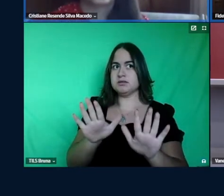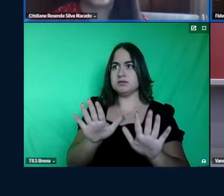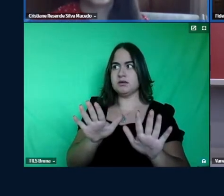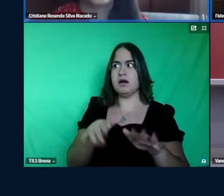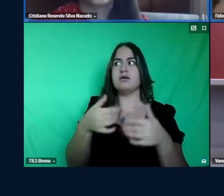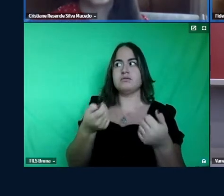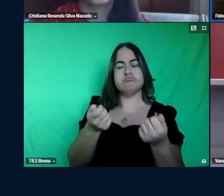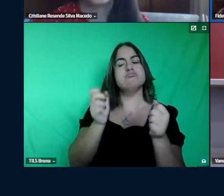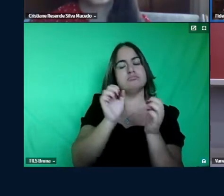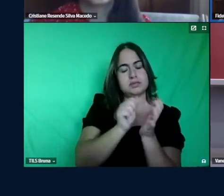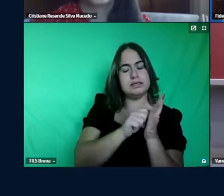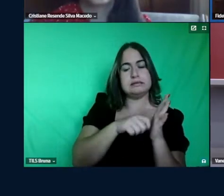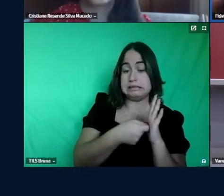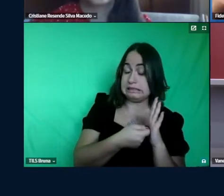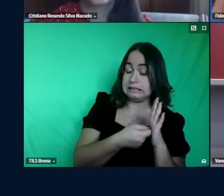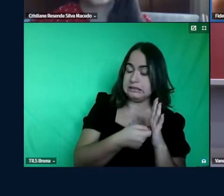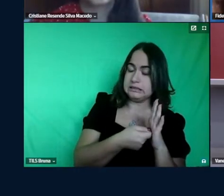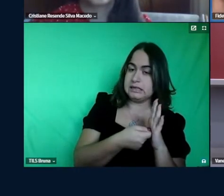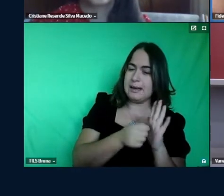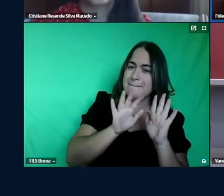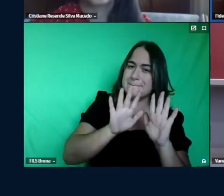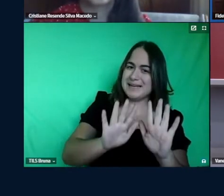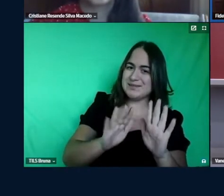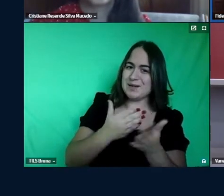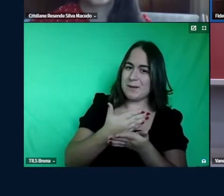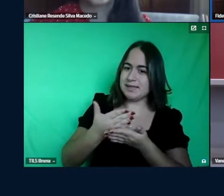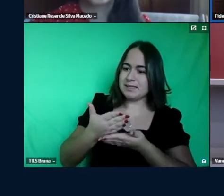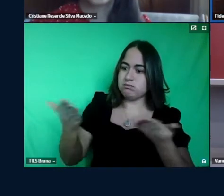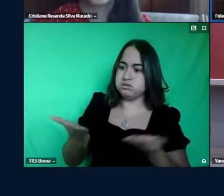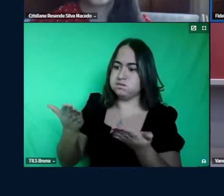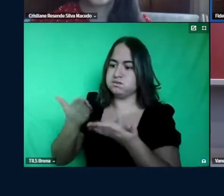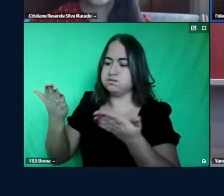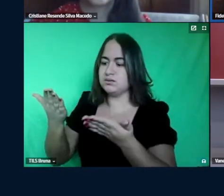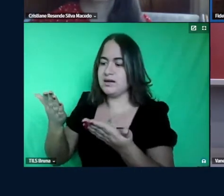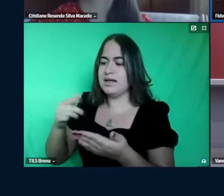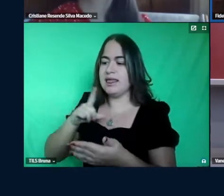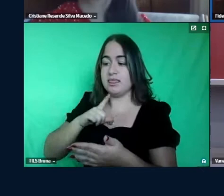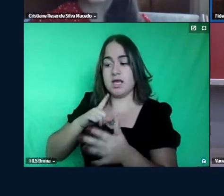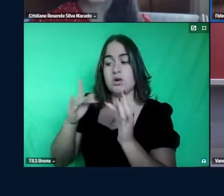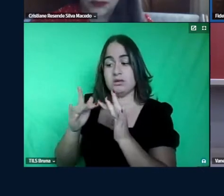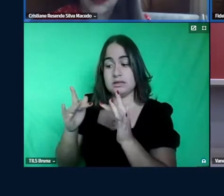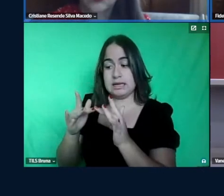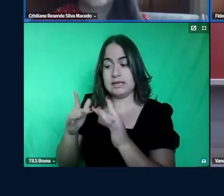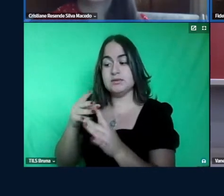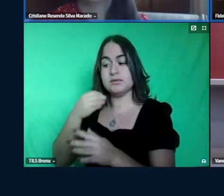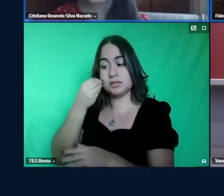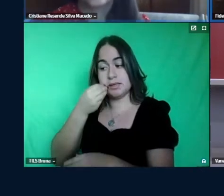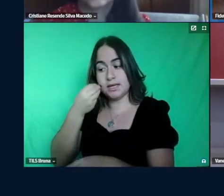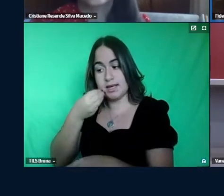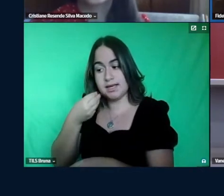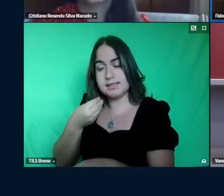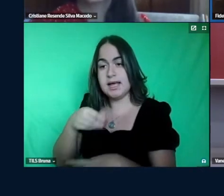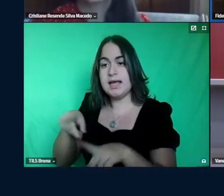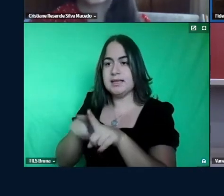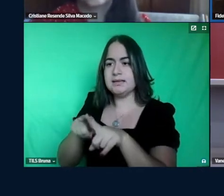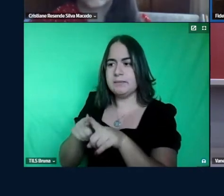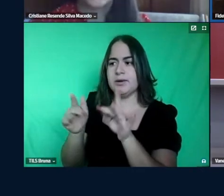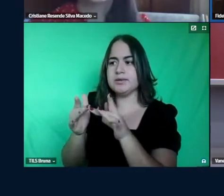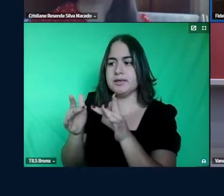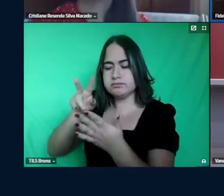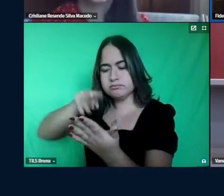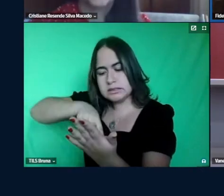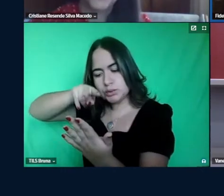mas você acende ele quando você tem contato com pares mais experientes como foi o teu caso quando você tem contato com leituras